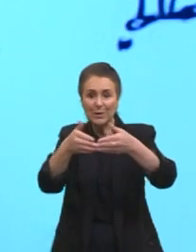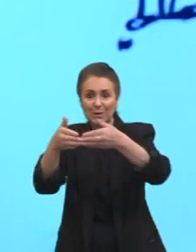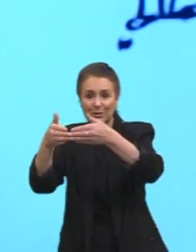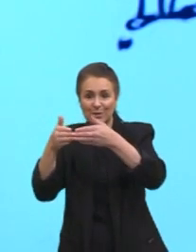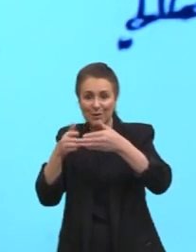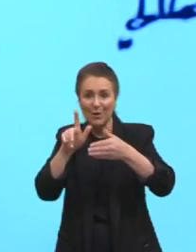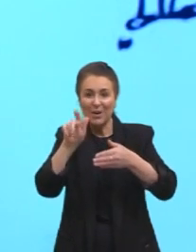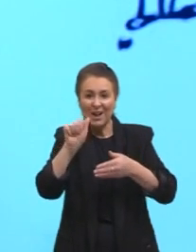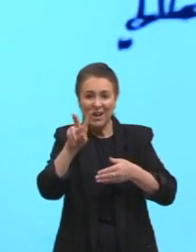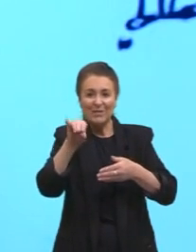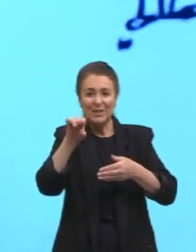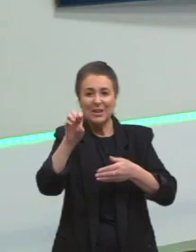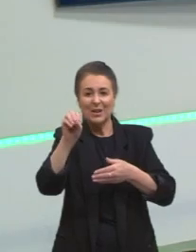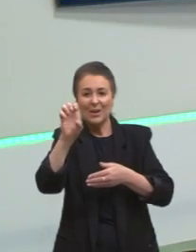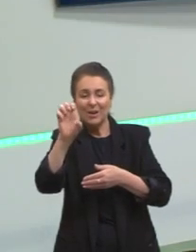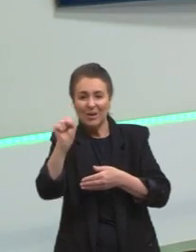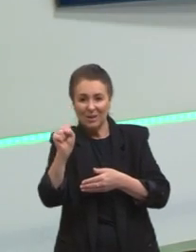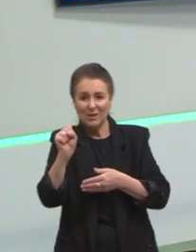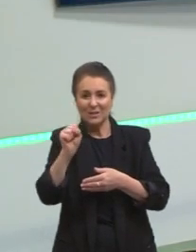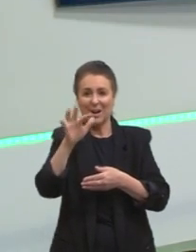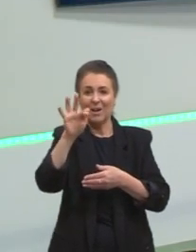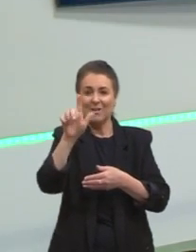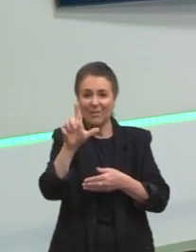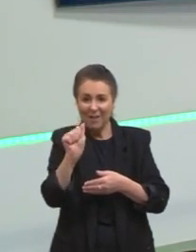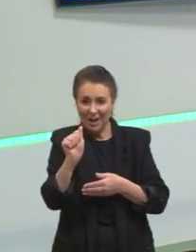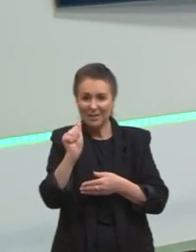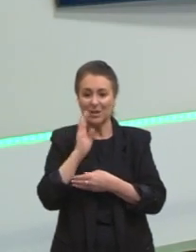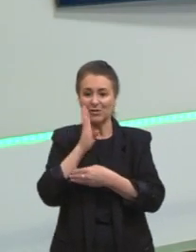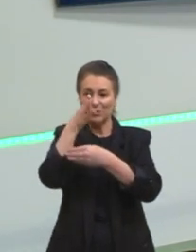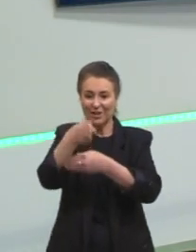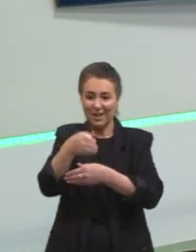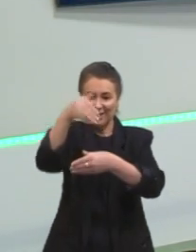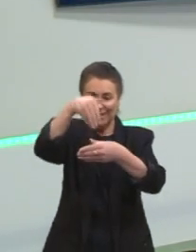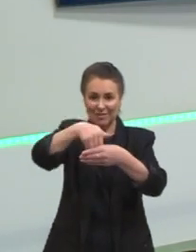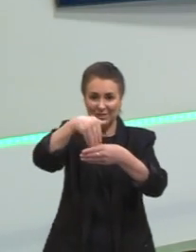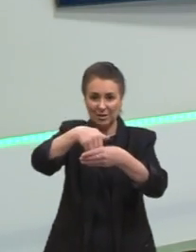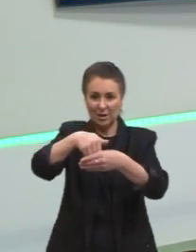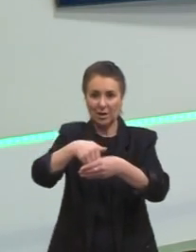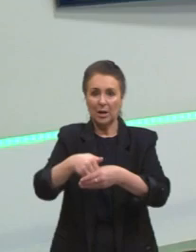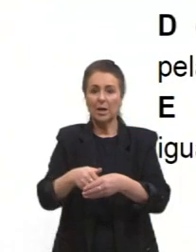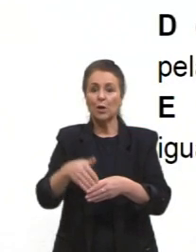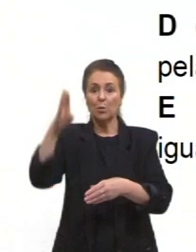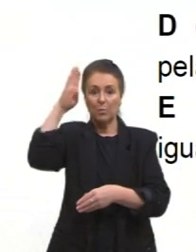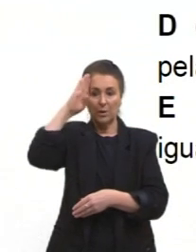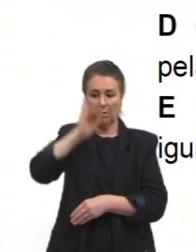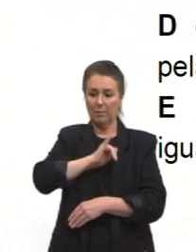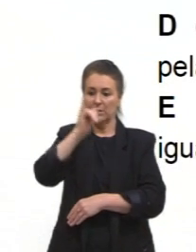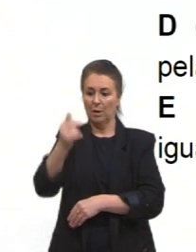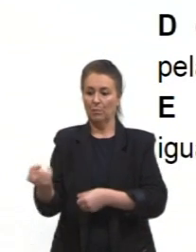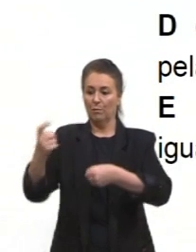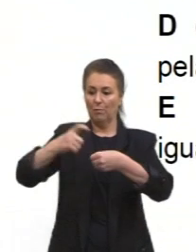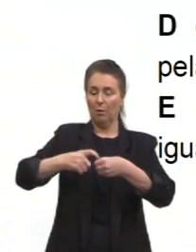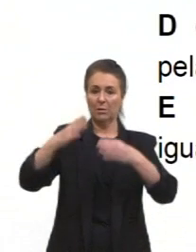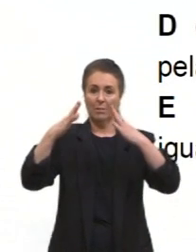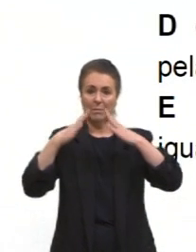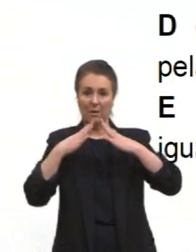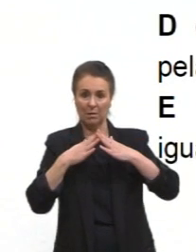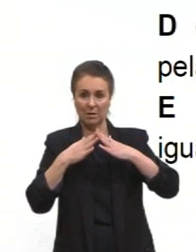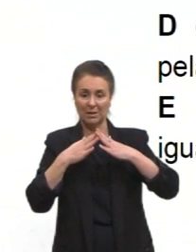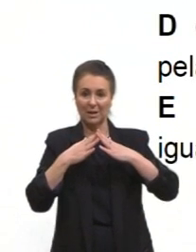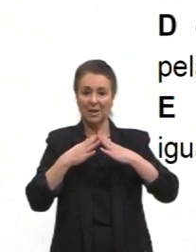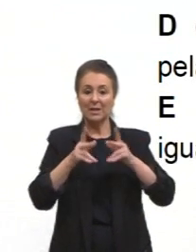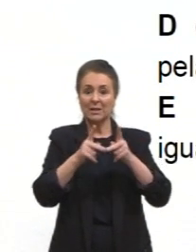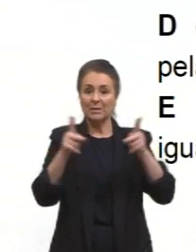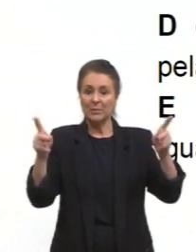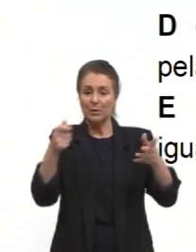das diretas. E um militar aqui dizendo, voltem para suas casas, o povo é ilegal. Nessa época